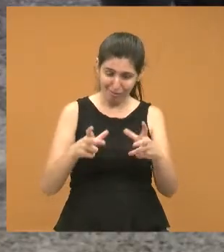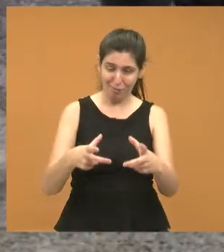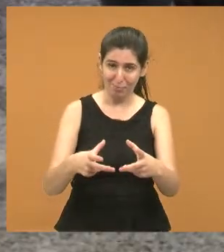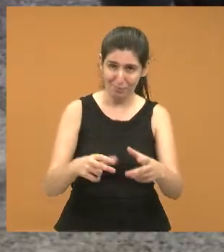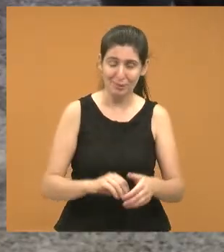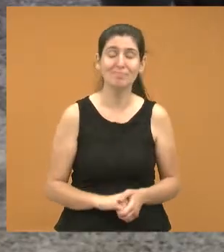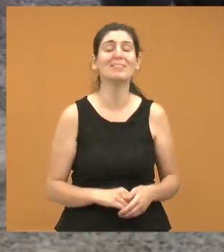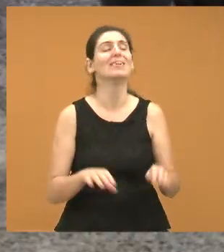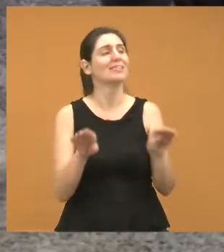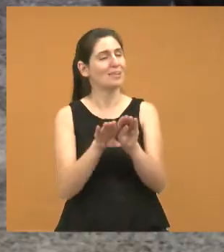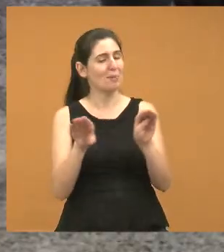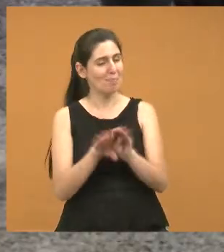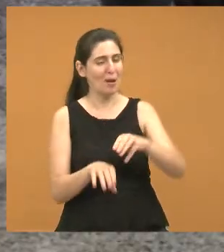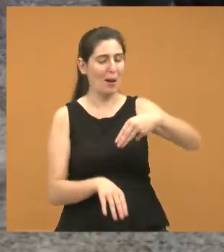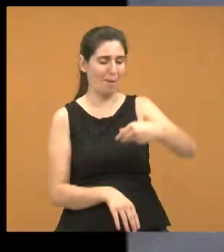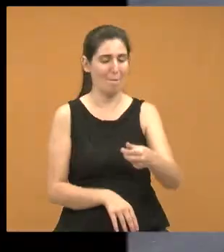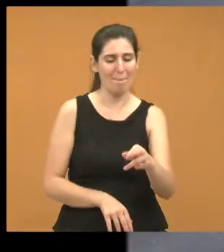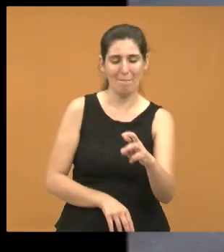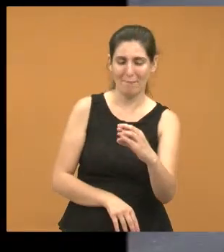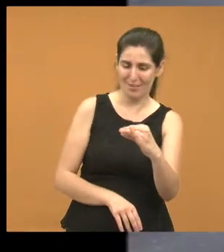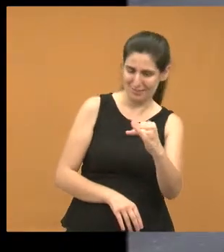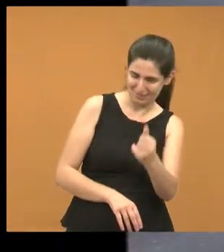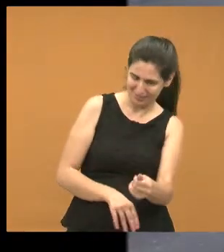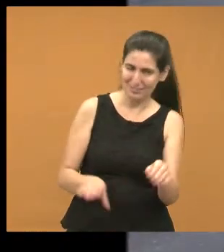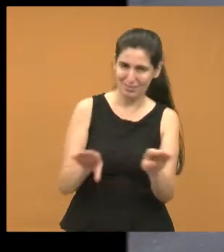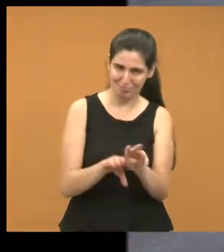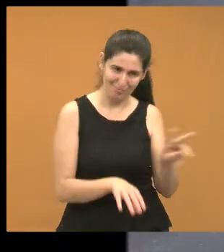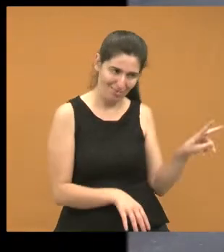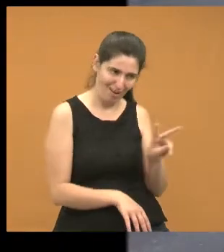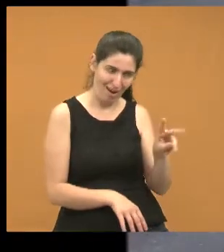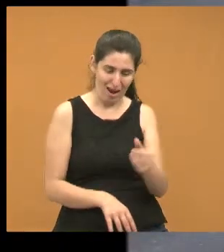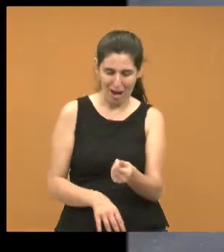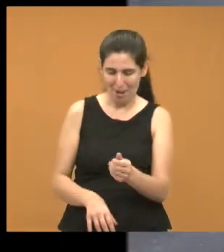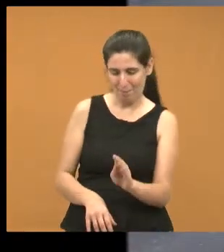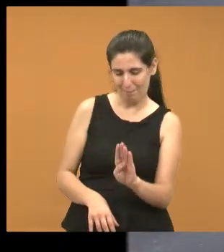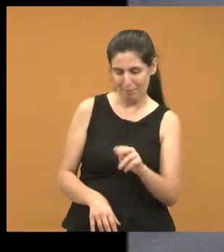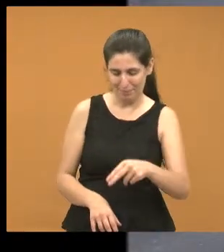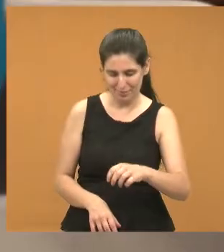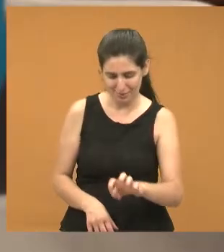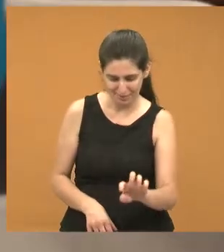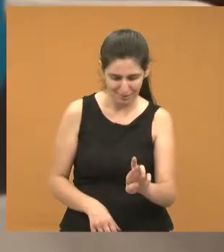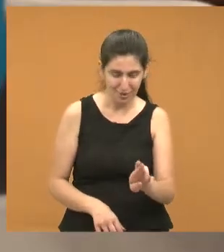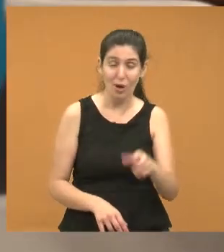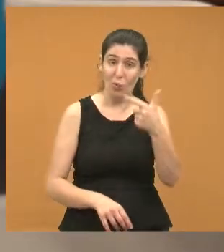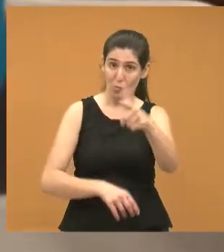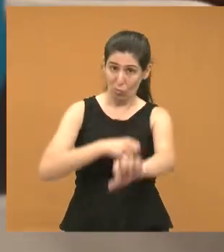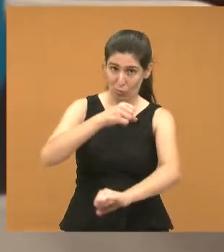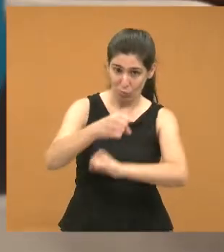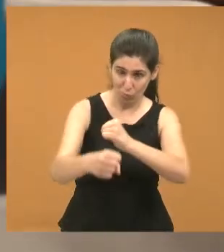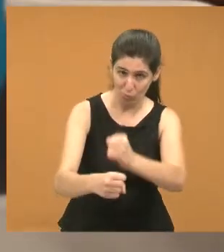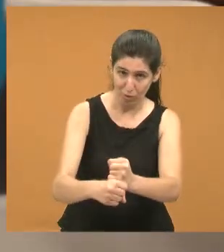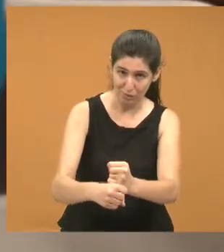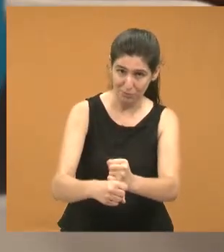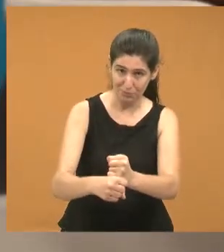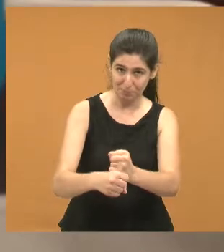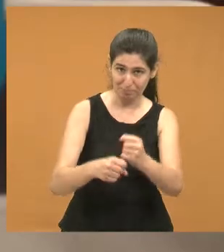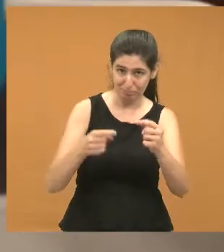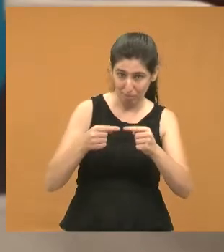Também a doutora Márcia, que preside a mesa, e o vereador Abner de Madureira. O ano que vem, se Deus quiser, nós temos aí outra